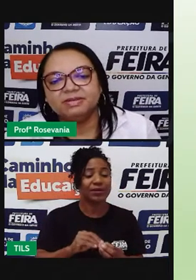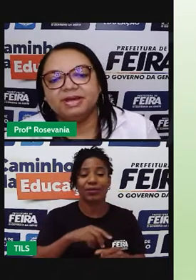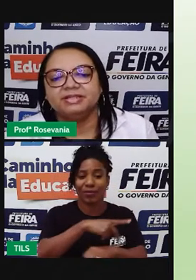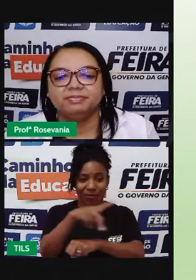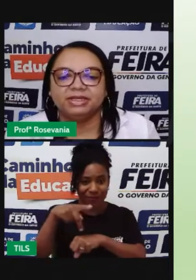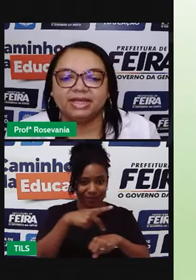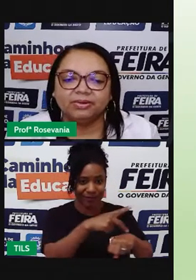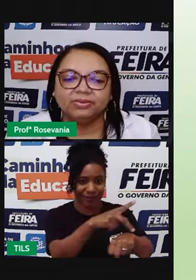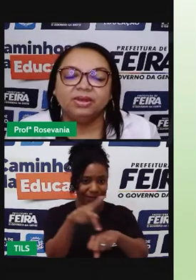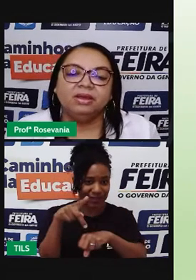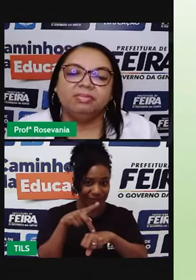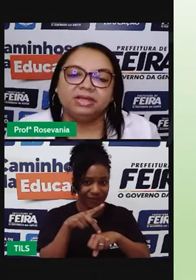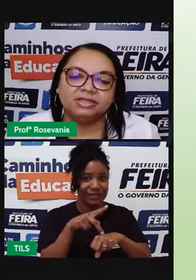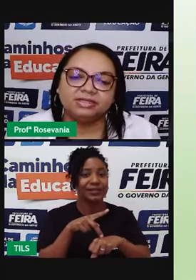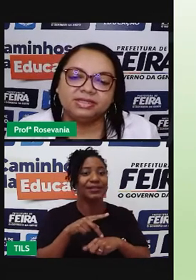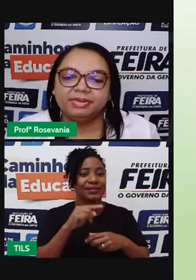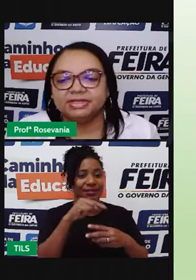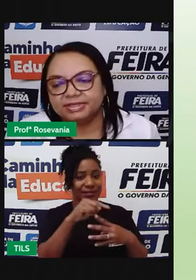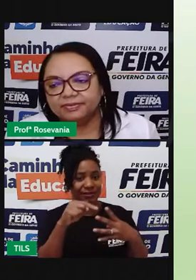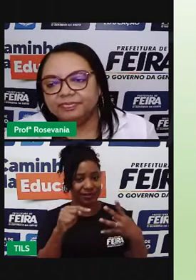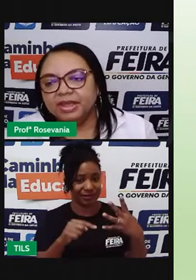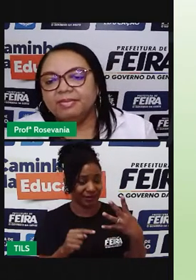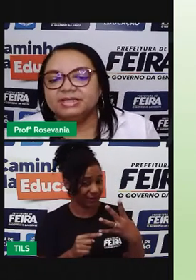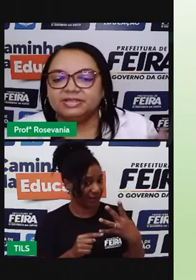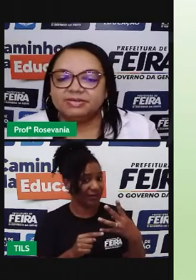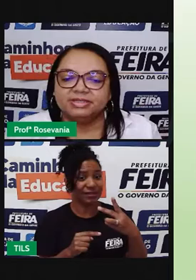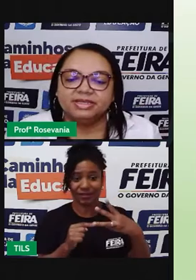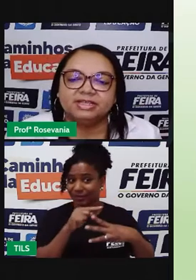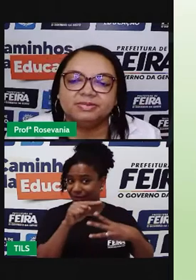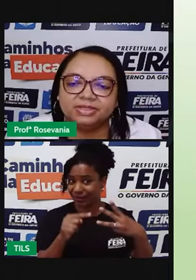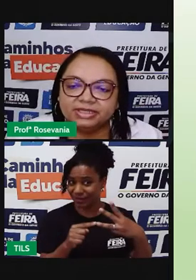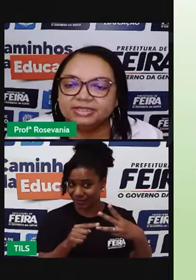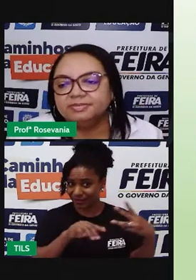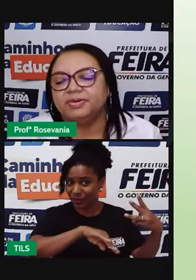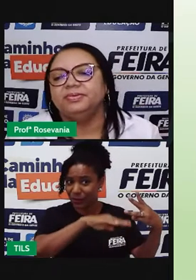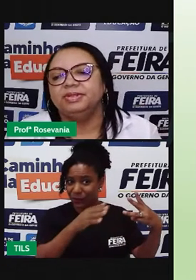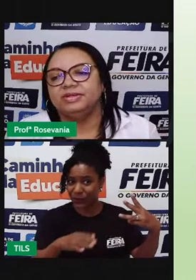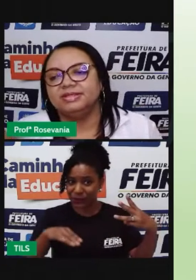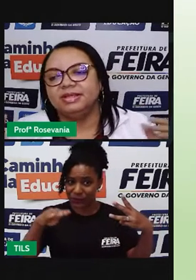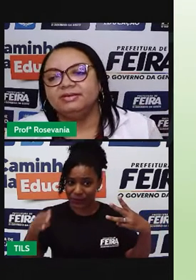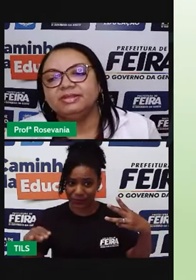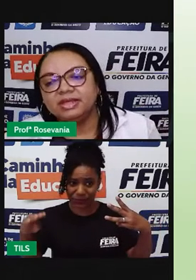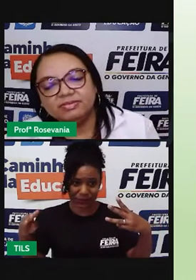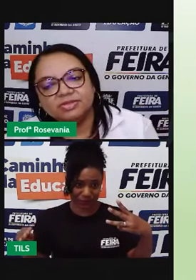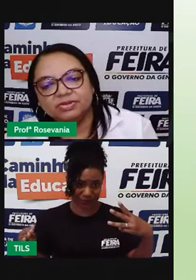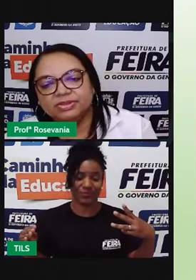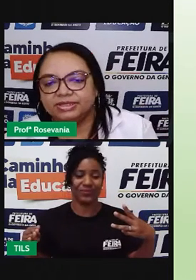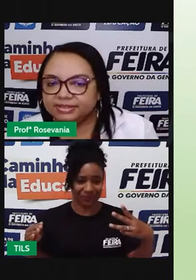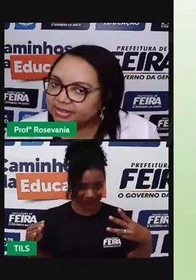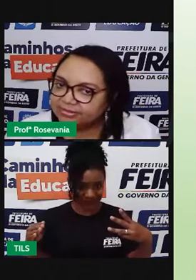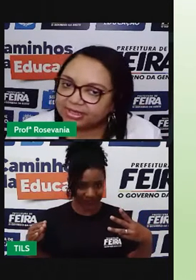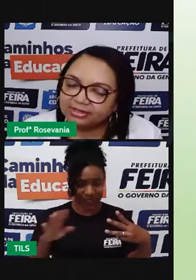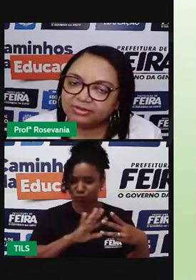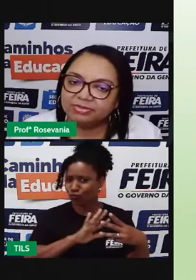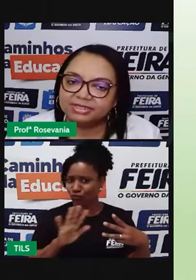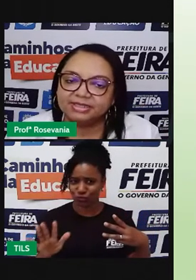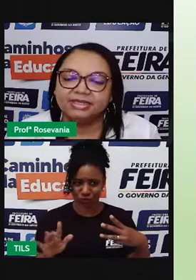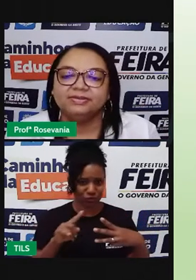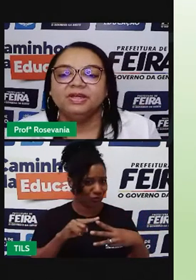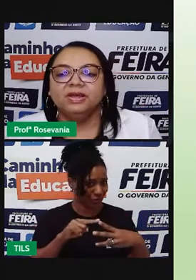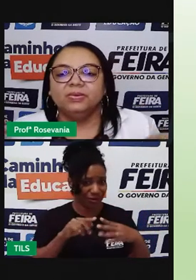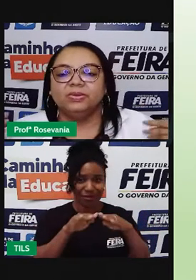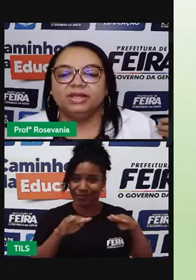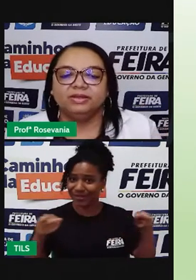formas principais, planal, planície e depressão. Mas aí você vai dizer, e as montanhas próprias? Nós não temos montanhas, né, no território